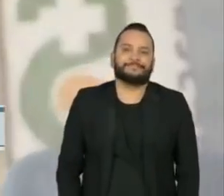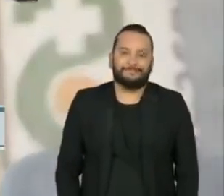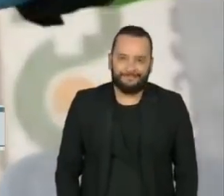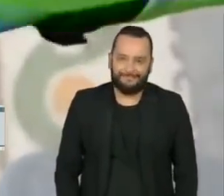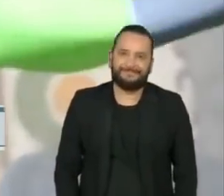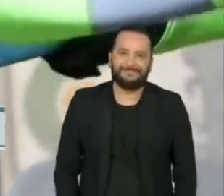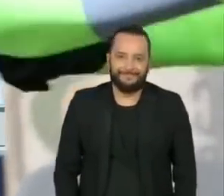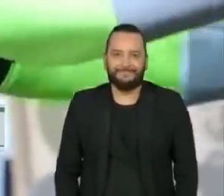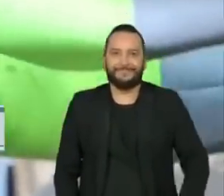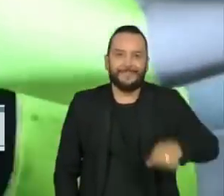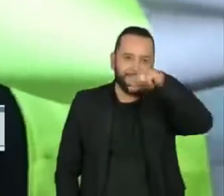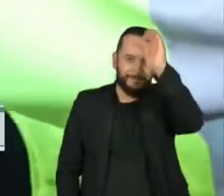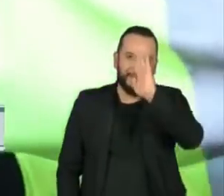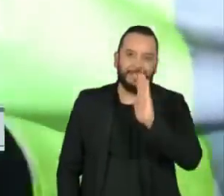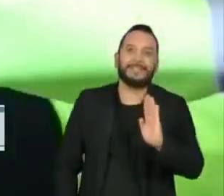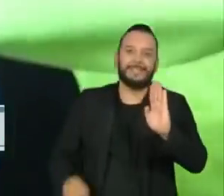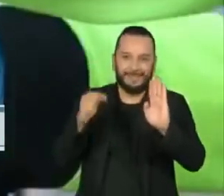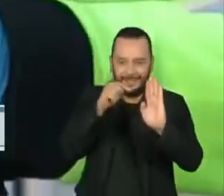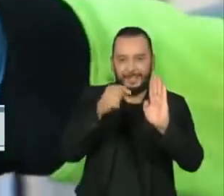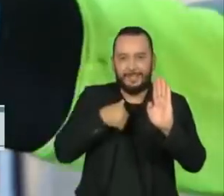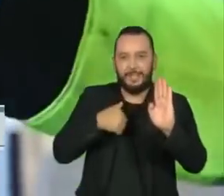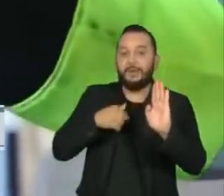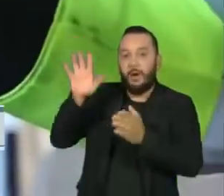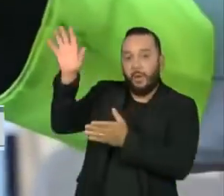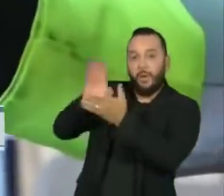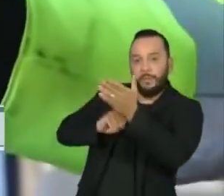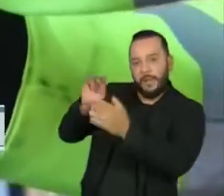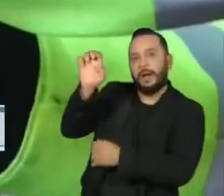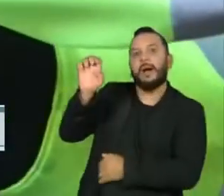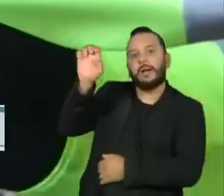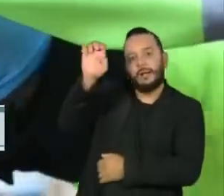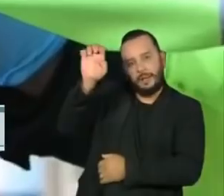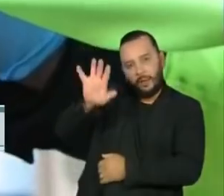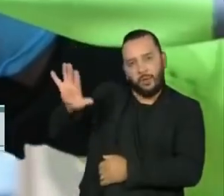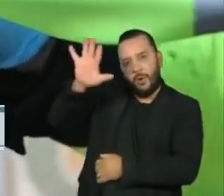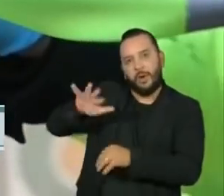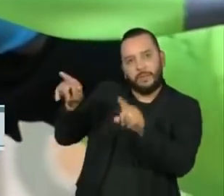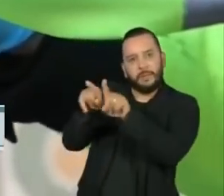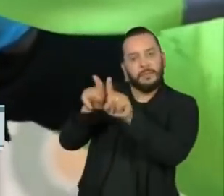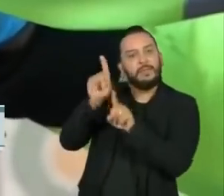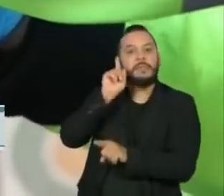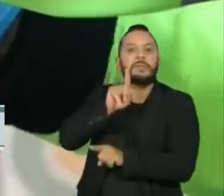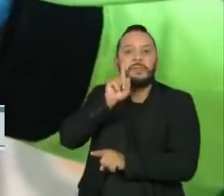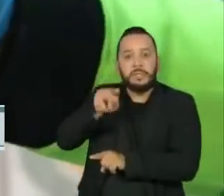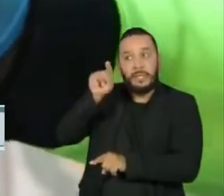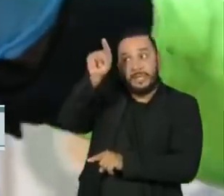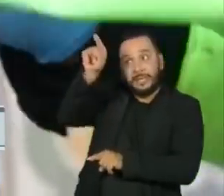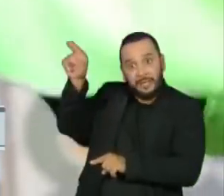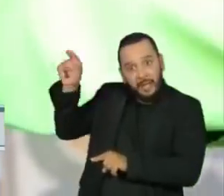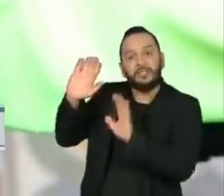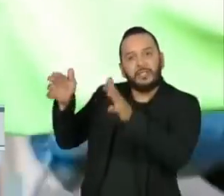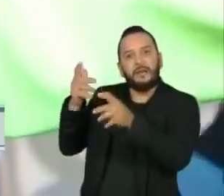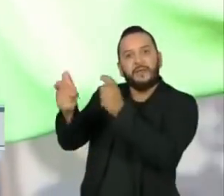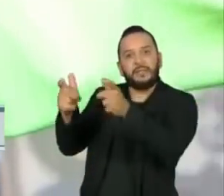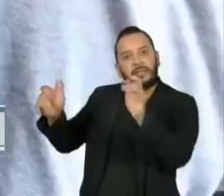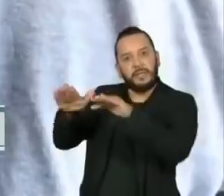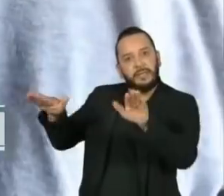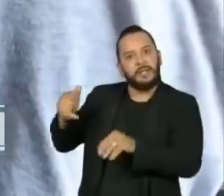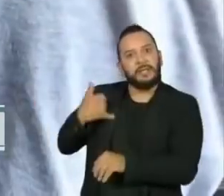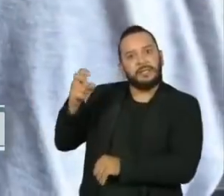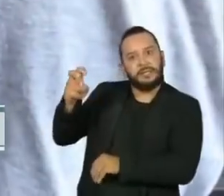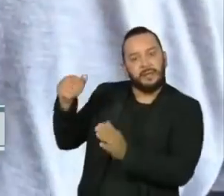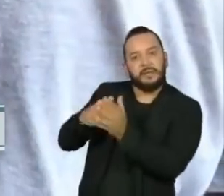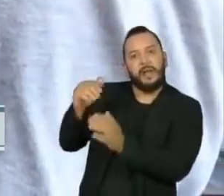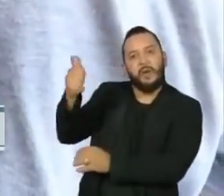O Brasil vai seguir os passos de americanos e europeus que já estão vacinando crianças de 5 a 11 anos.